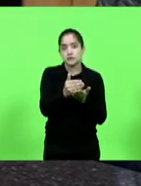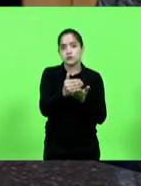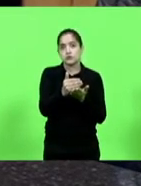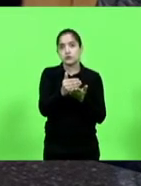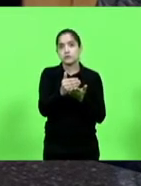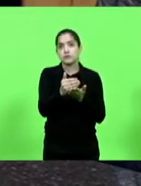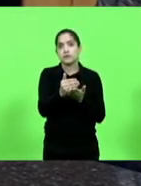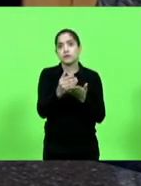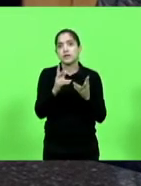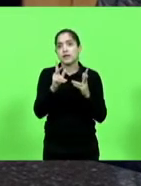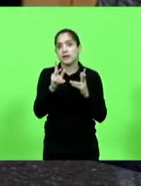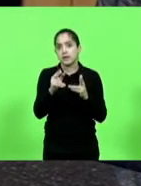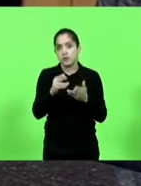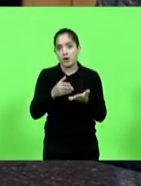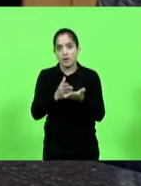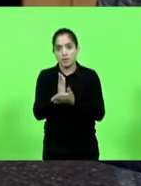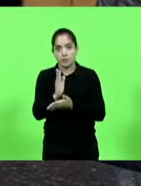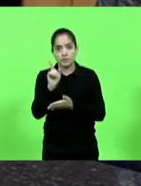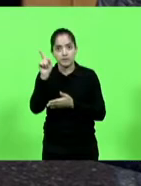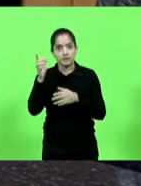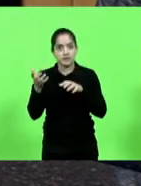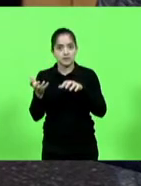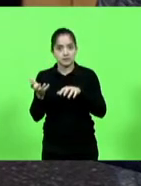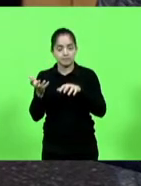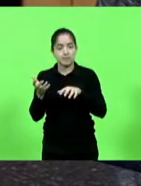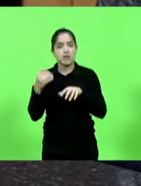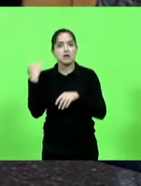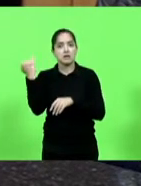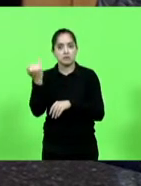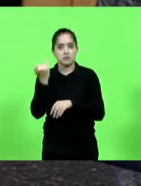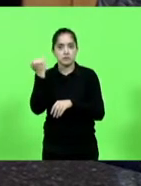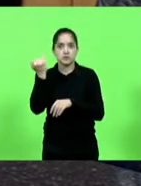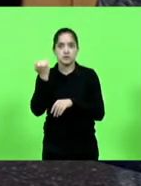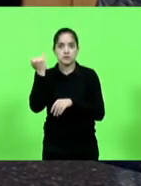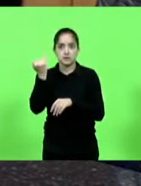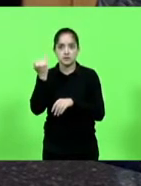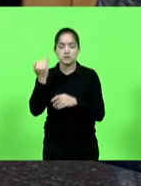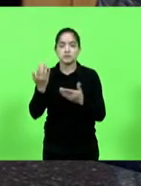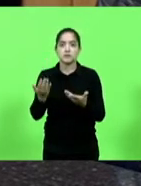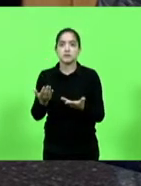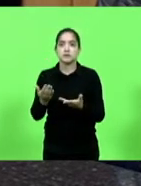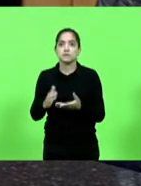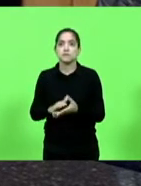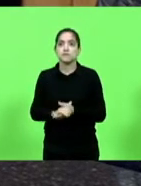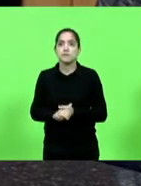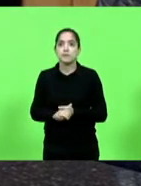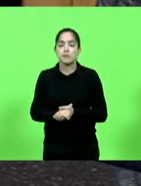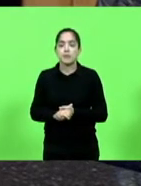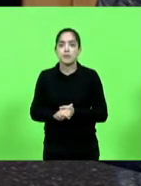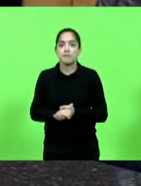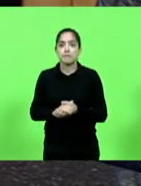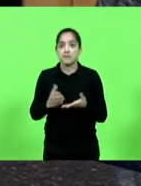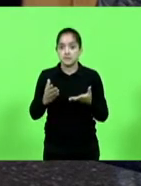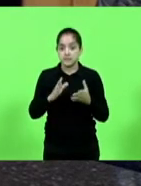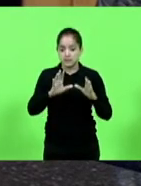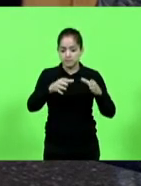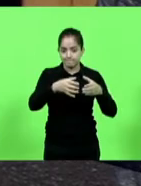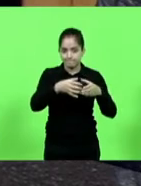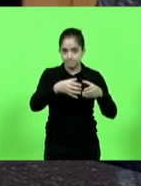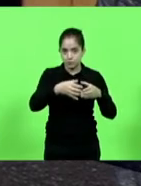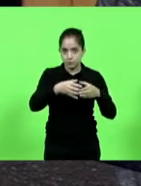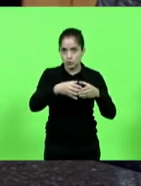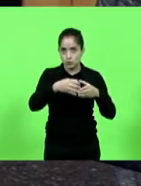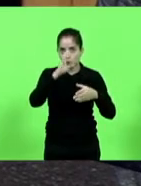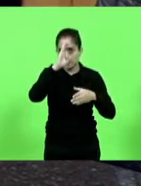aprovada no Senado e é muito importante a questão das lactantes estarem contempladas como